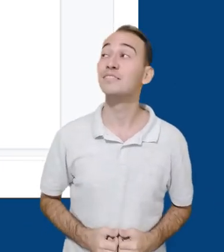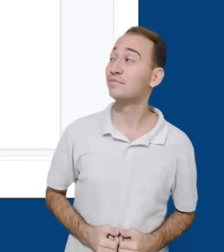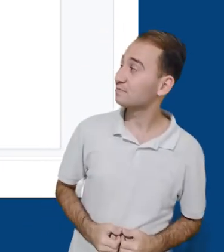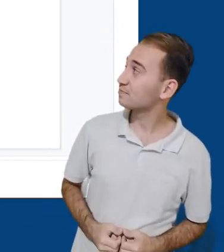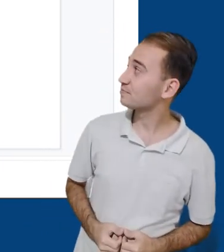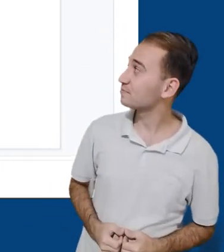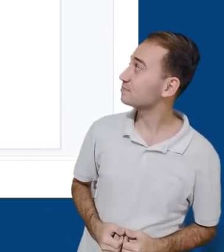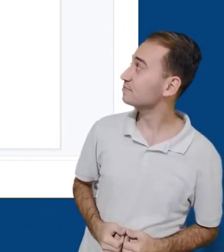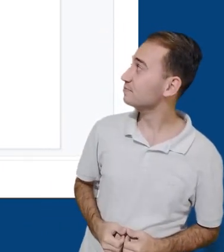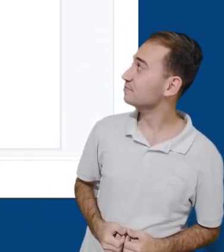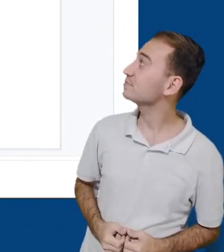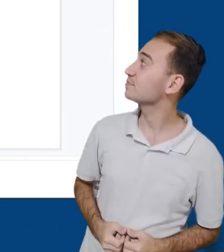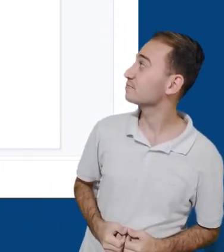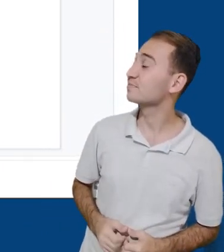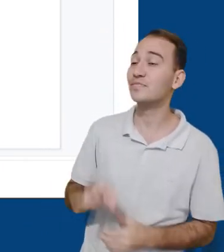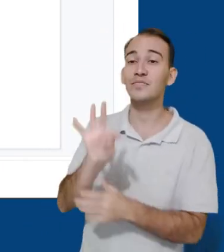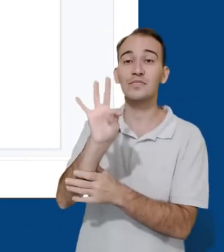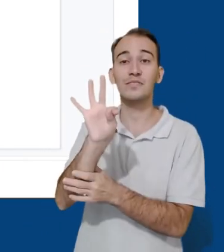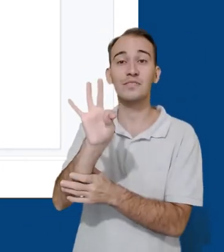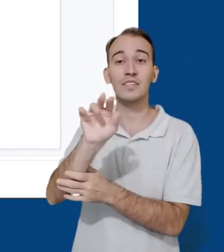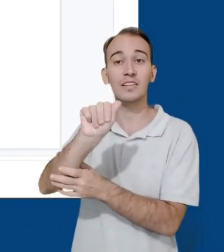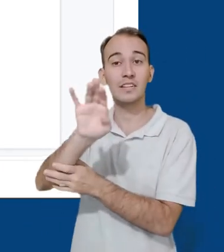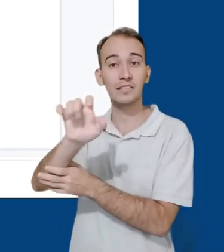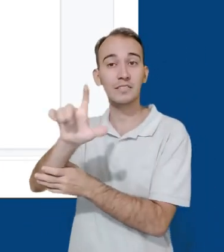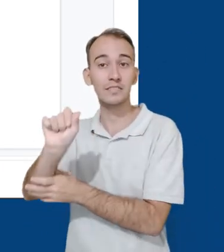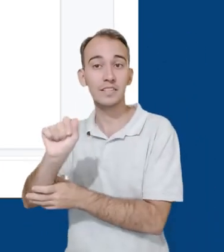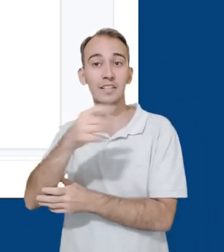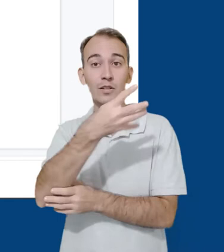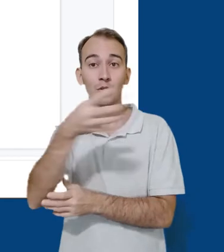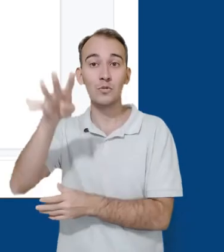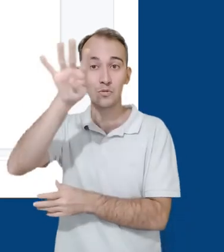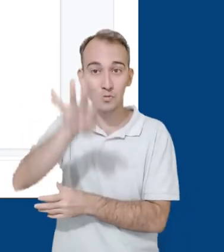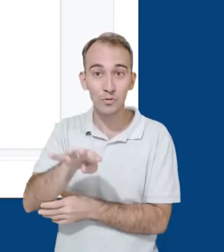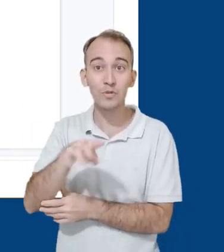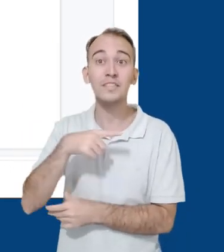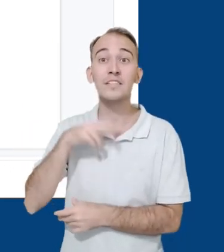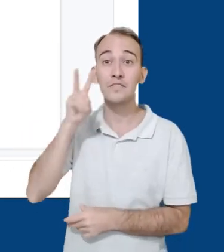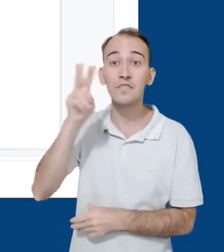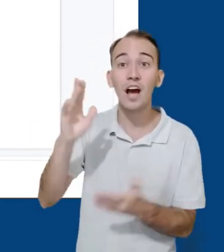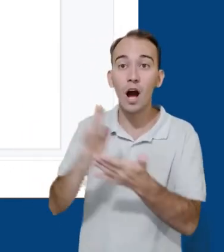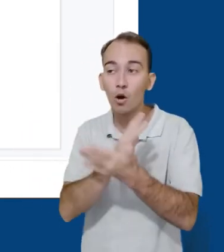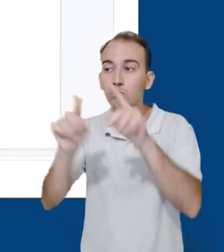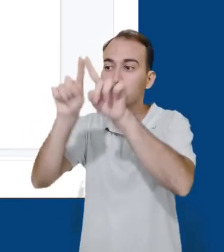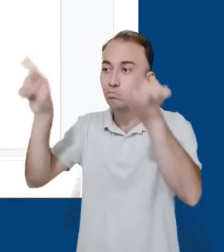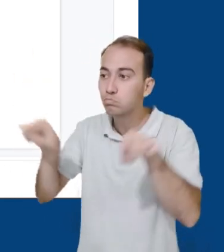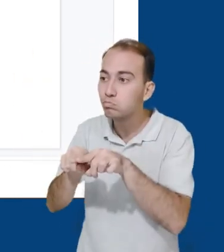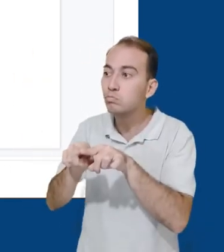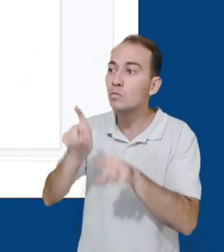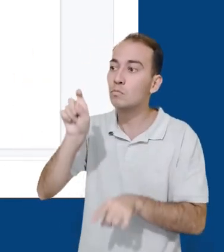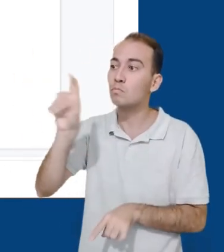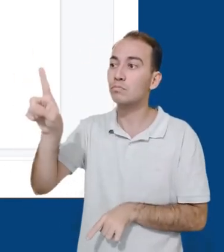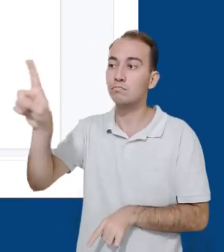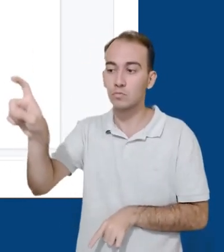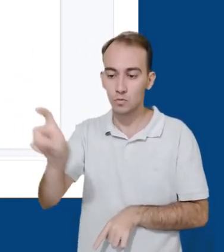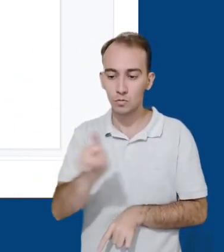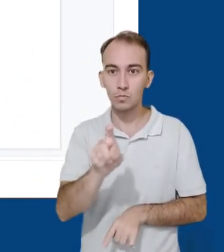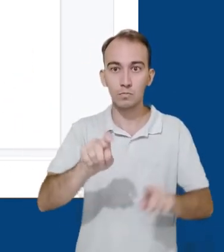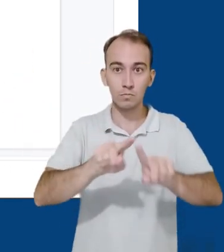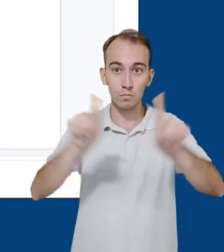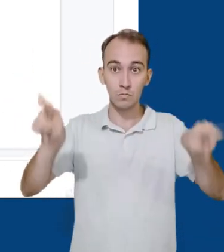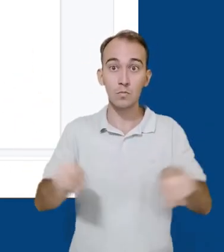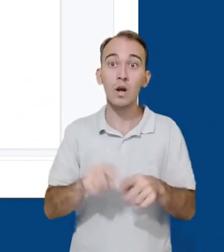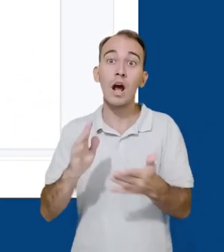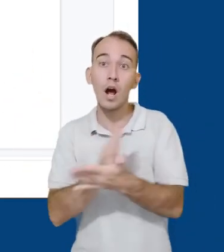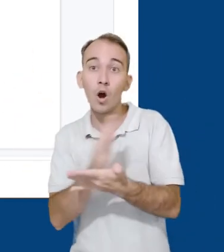Voltando para o menu Inserir, temos a tabela. Ao posicionar o mouse sobre essa opção, uma janela com quadradinho se abre, e ao